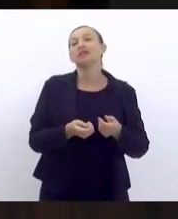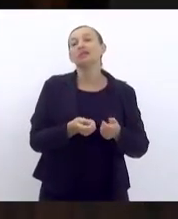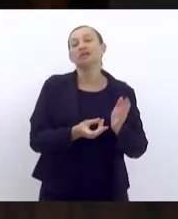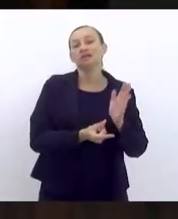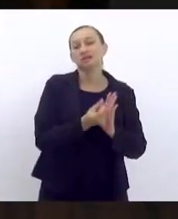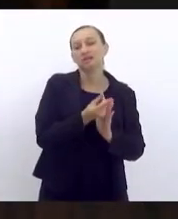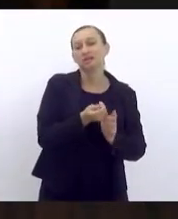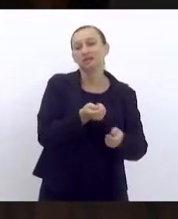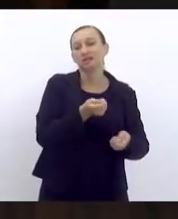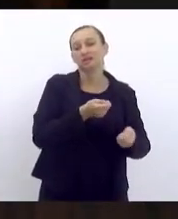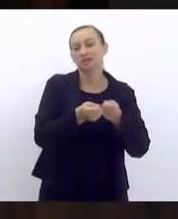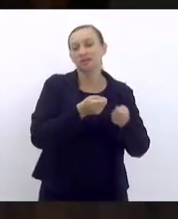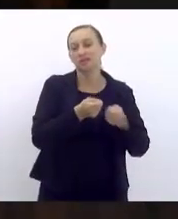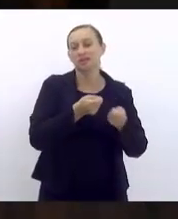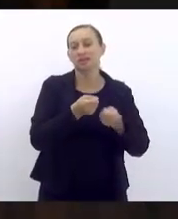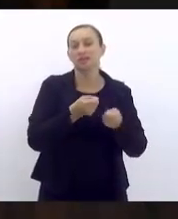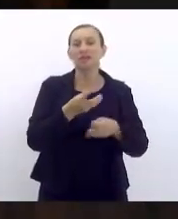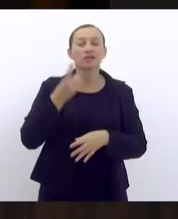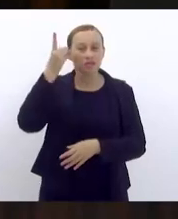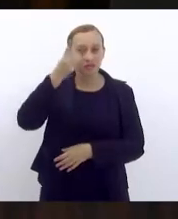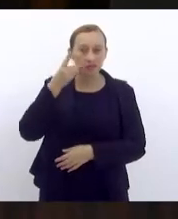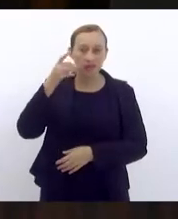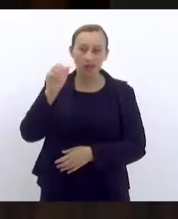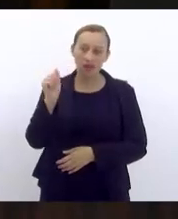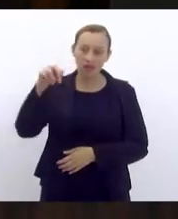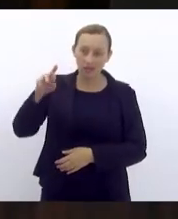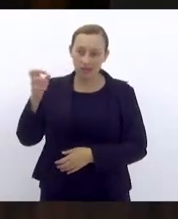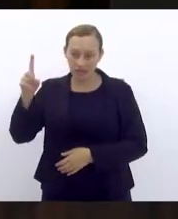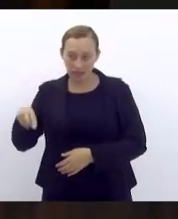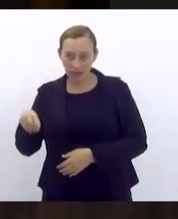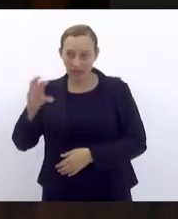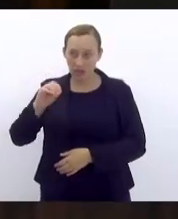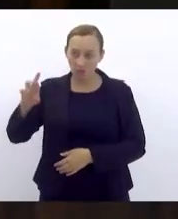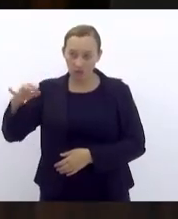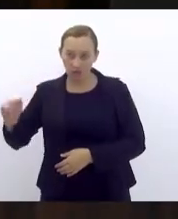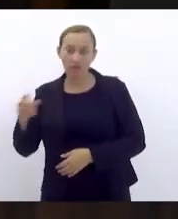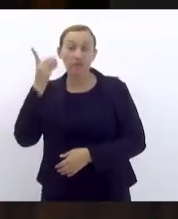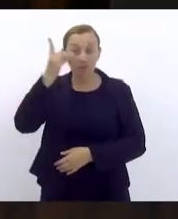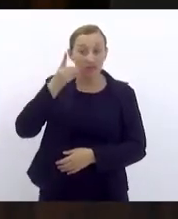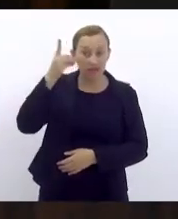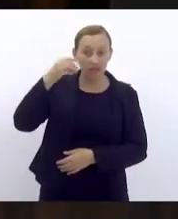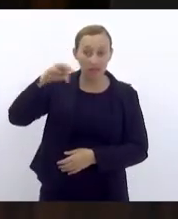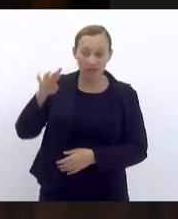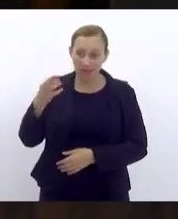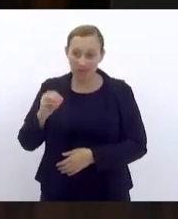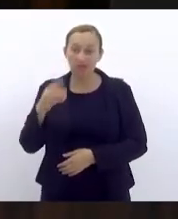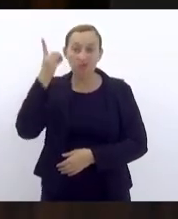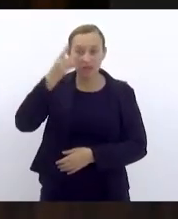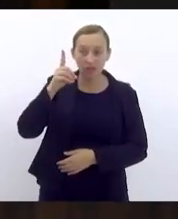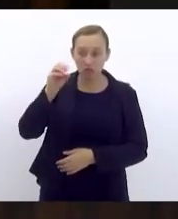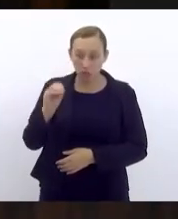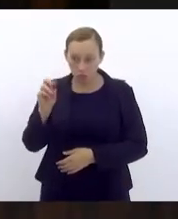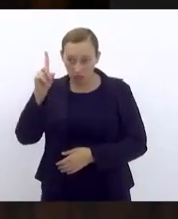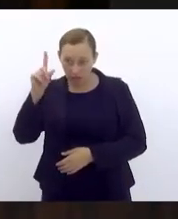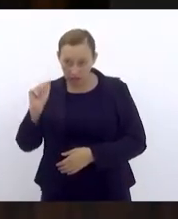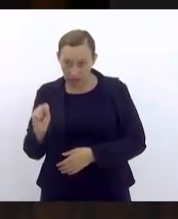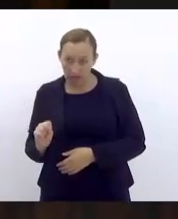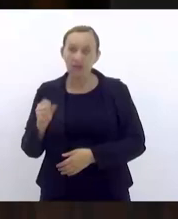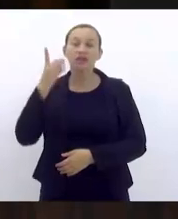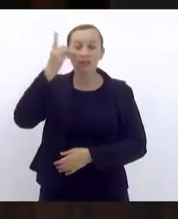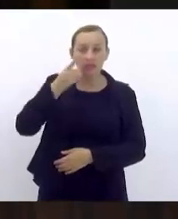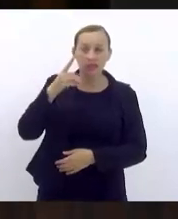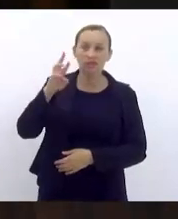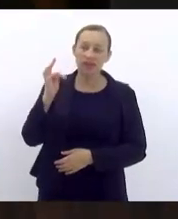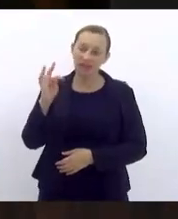financeira e controle deputado André Correia deputado Carlos Macedo deputado Douglas Ruas deputado Renato